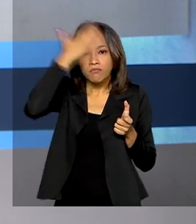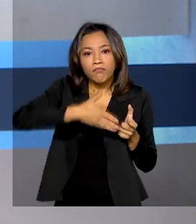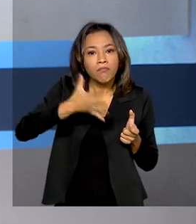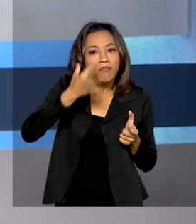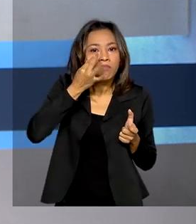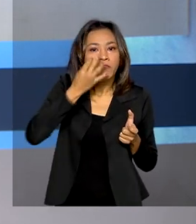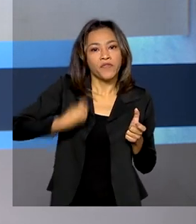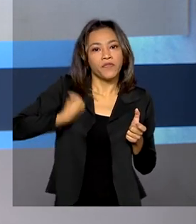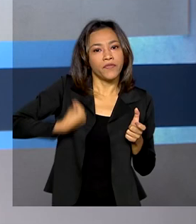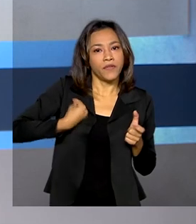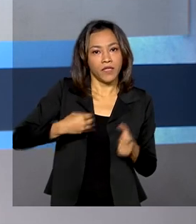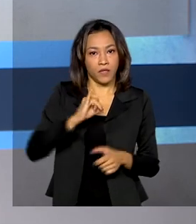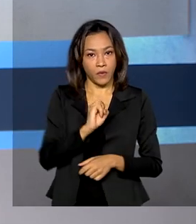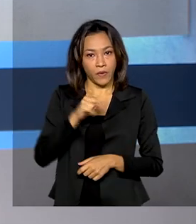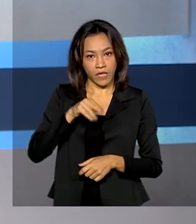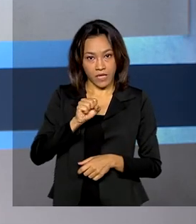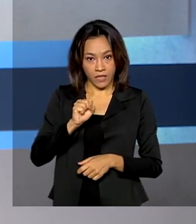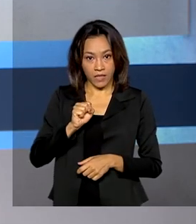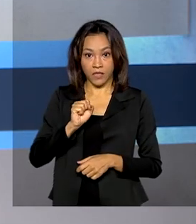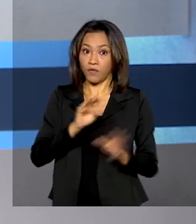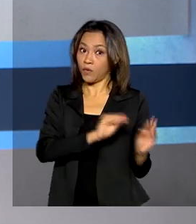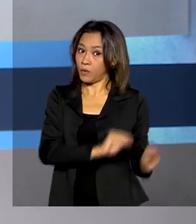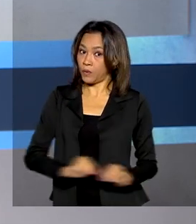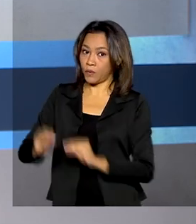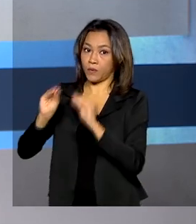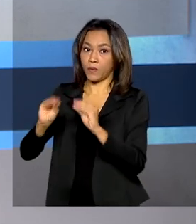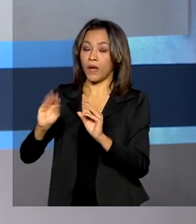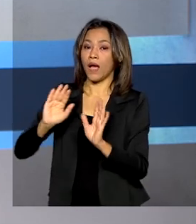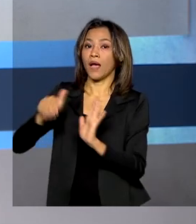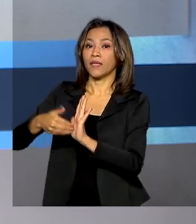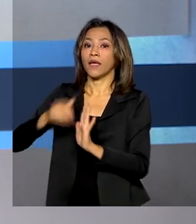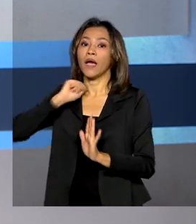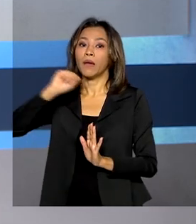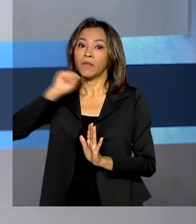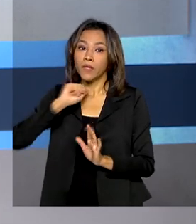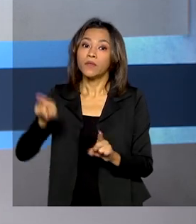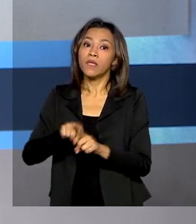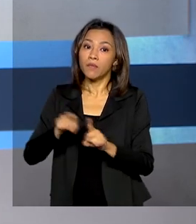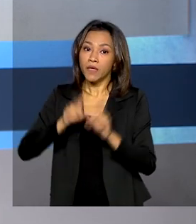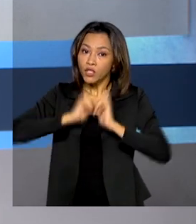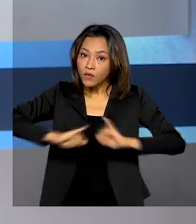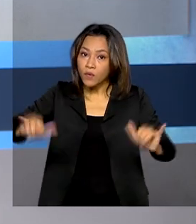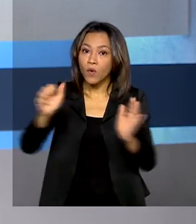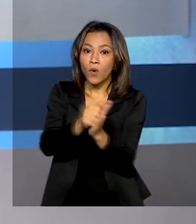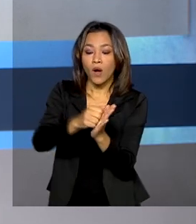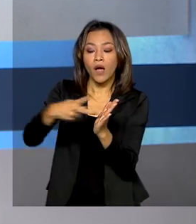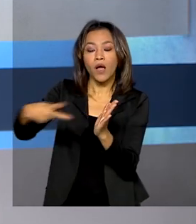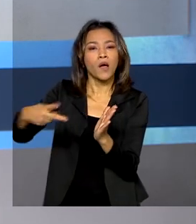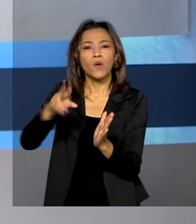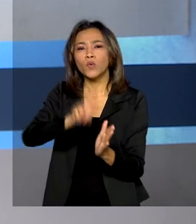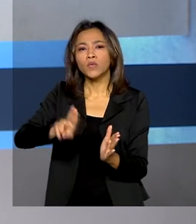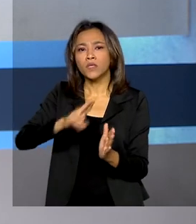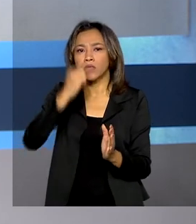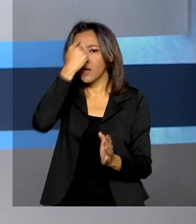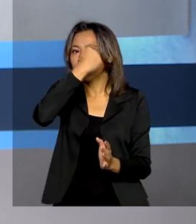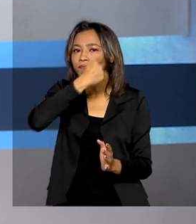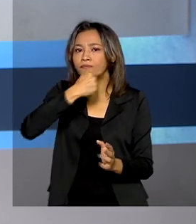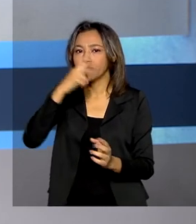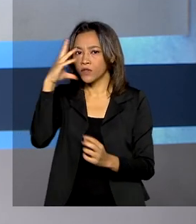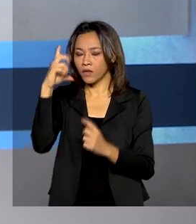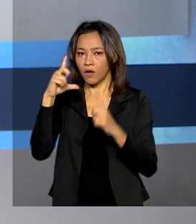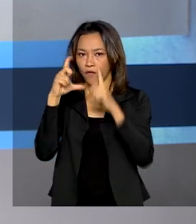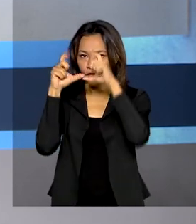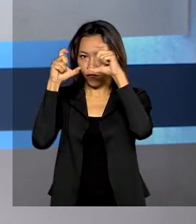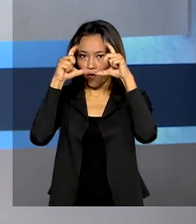até o final de abril deste ano. O INSS também lançou o aplicativo com a prova de vida por biometria facial. O projeto